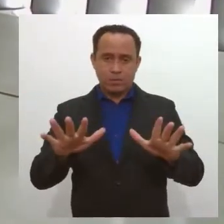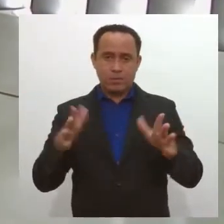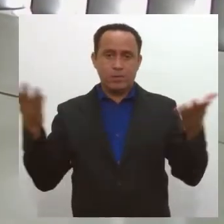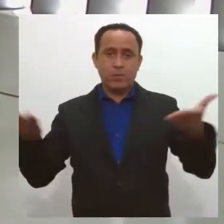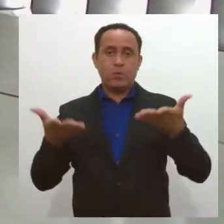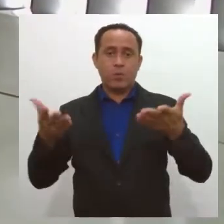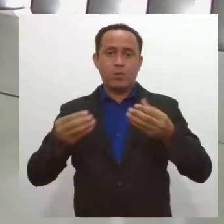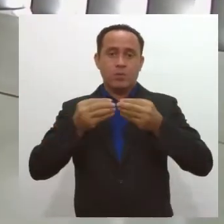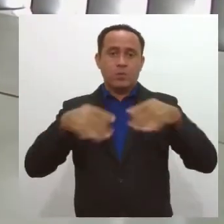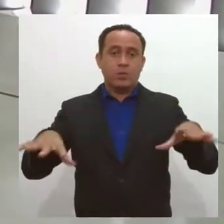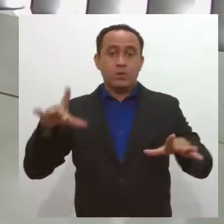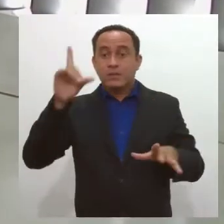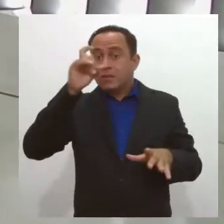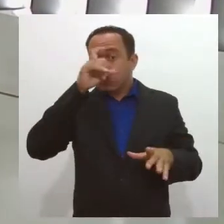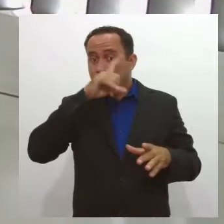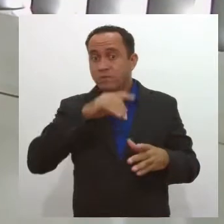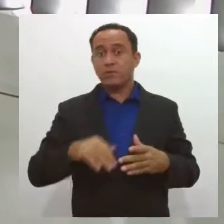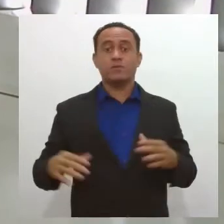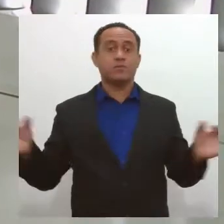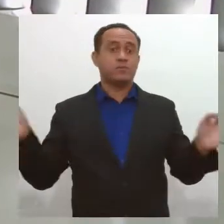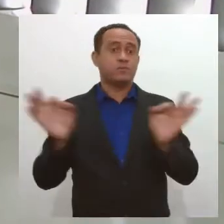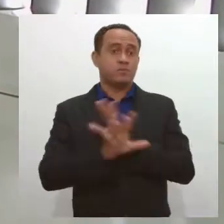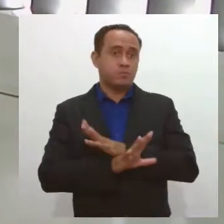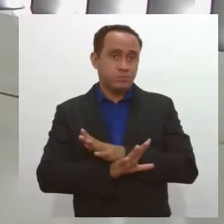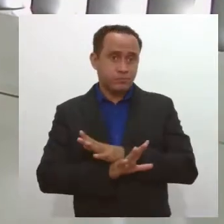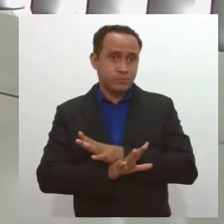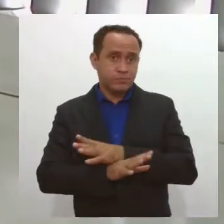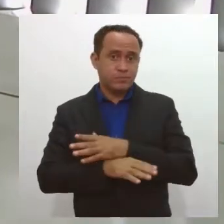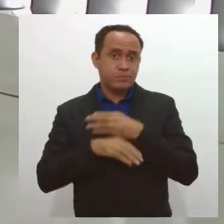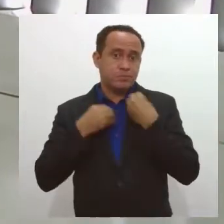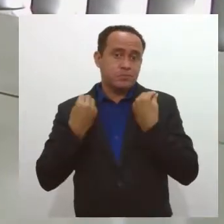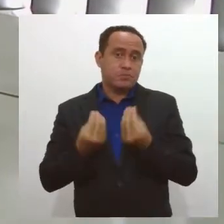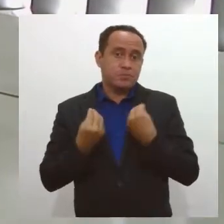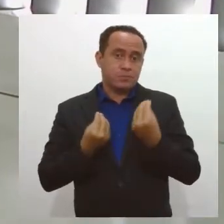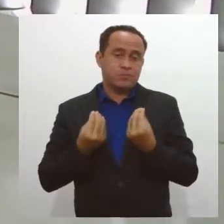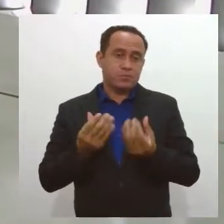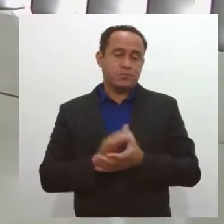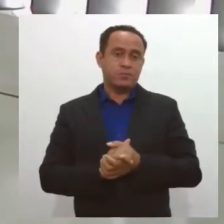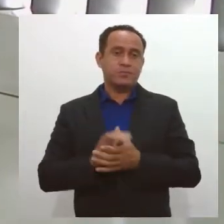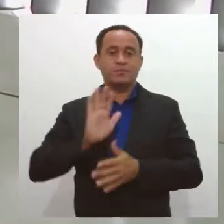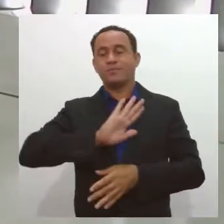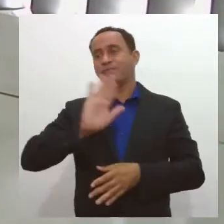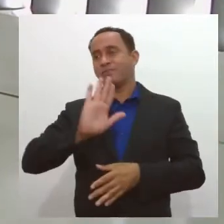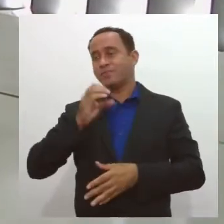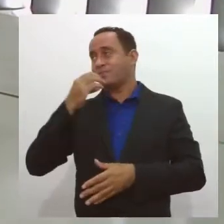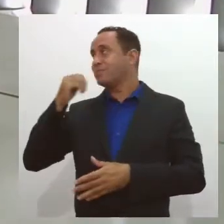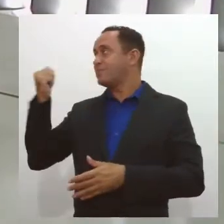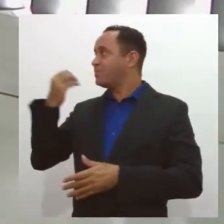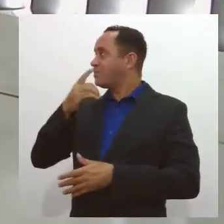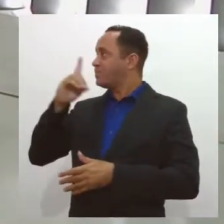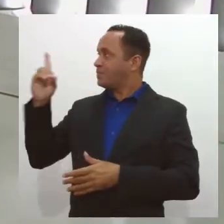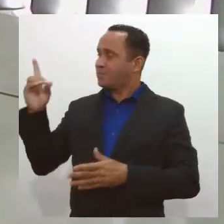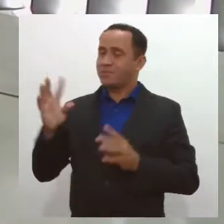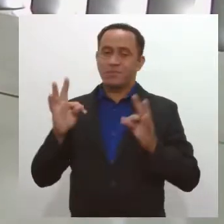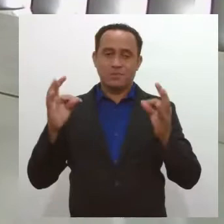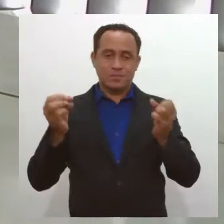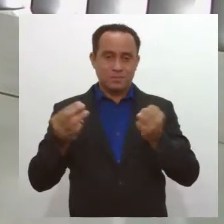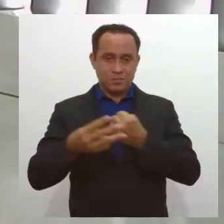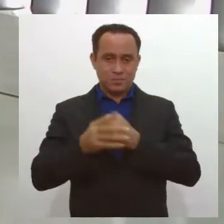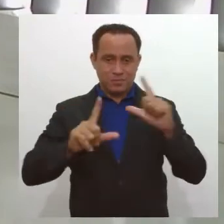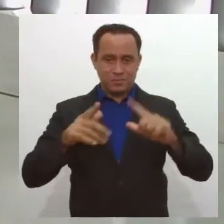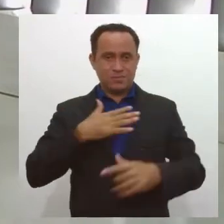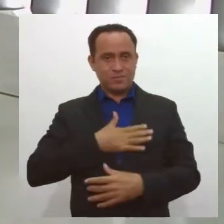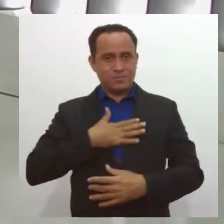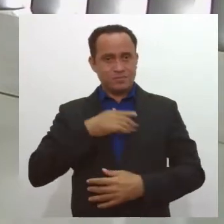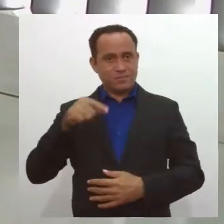crise tão difícil e acabaram se endividando. Olá, Larissa. Bom dia. Bom dia a você e todos da TV Alesi. Prazer estar